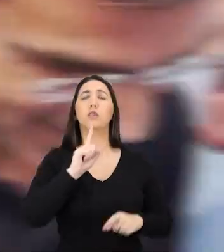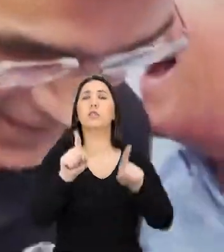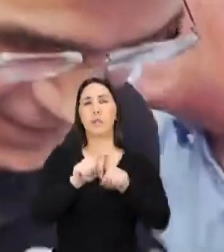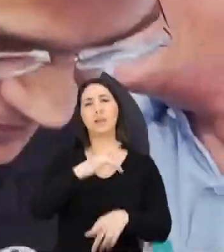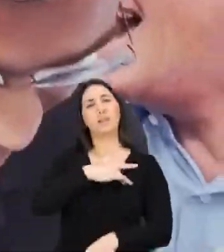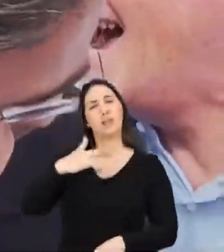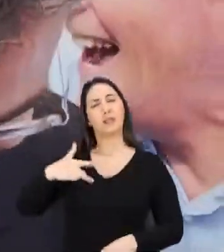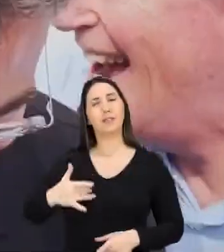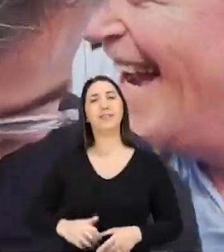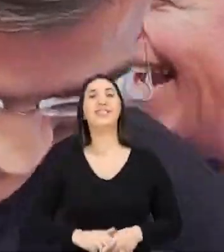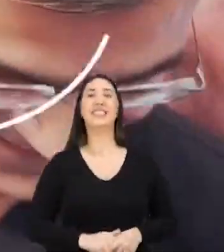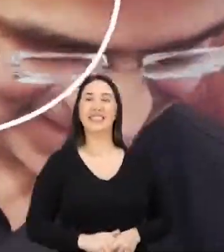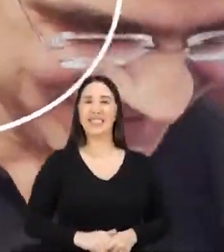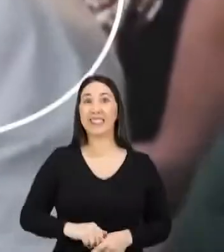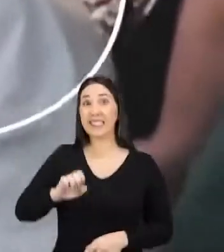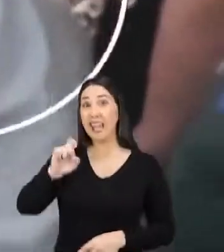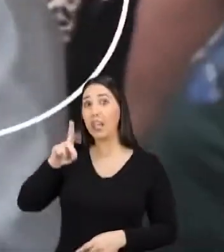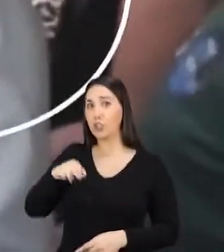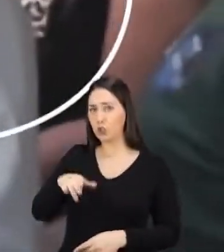também.